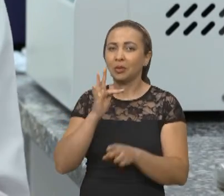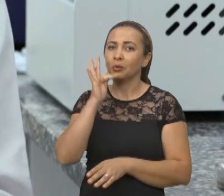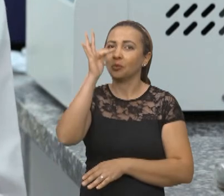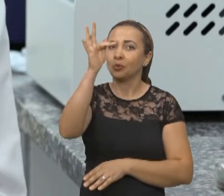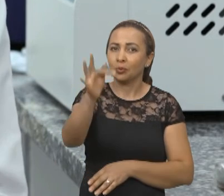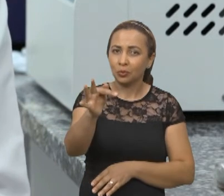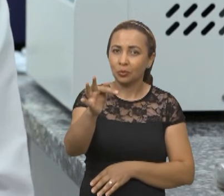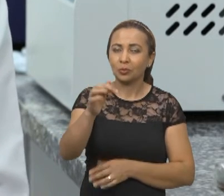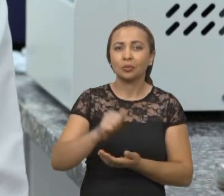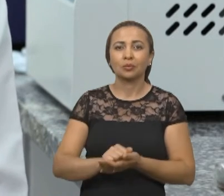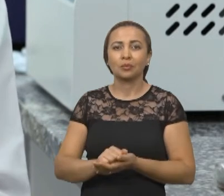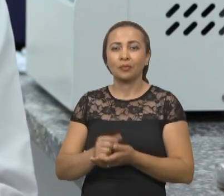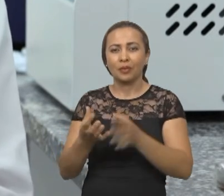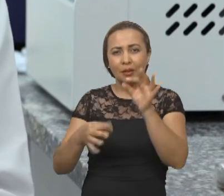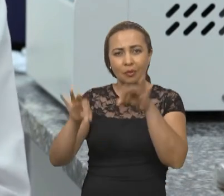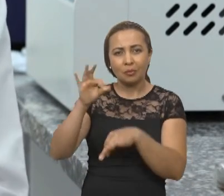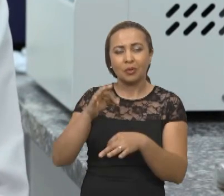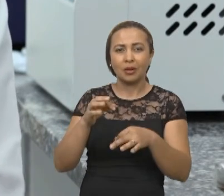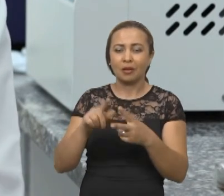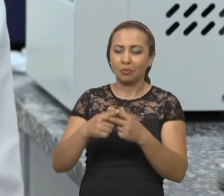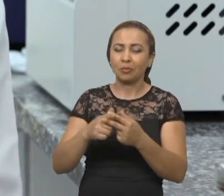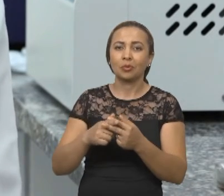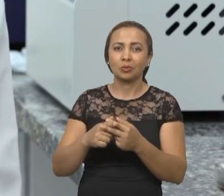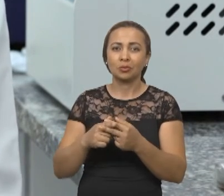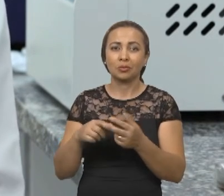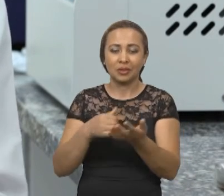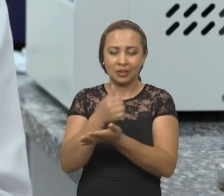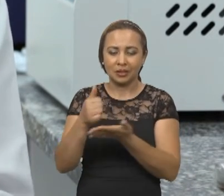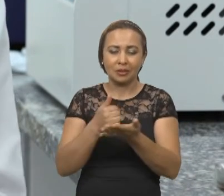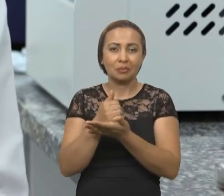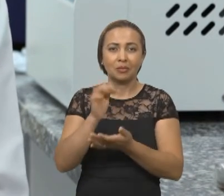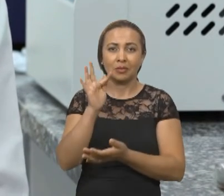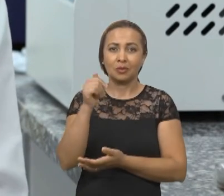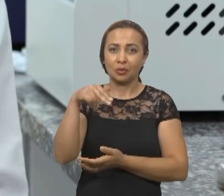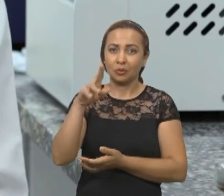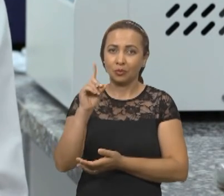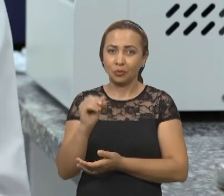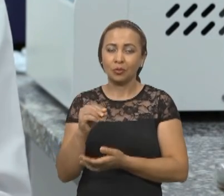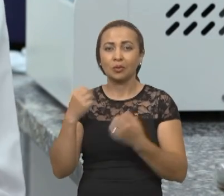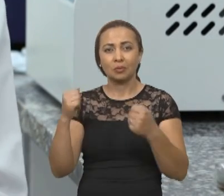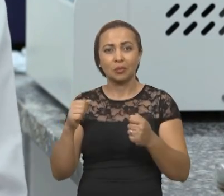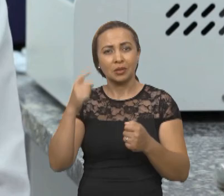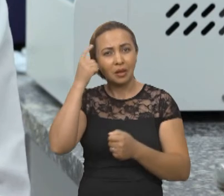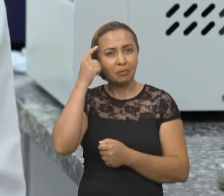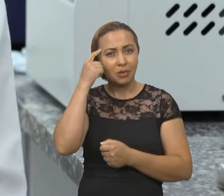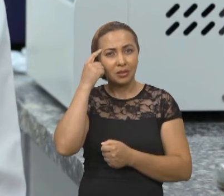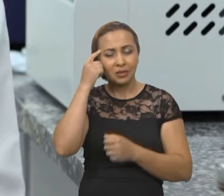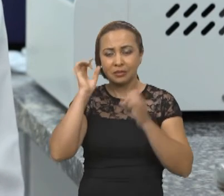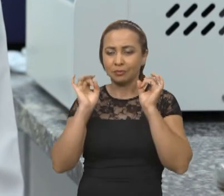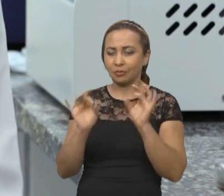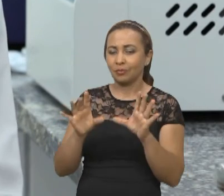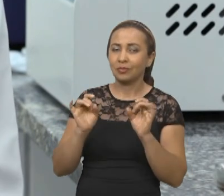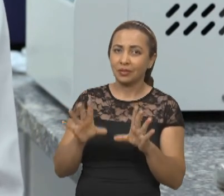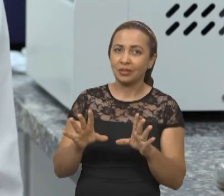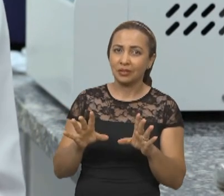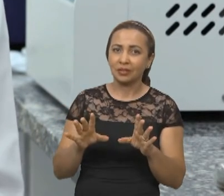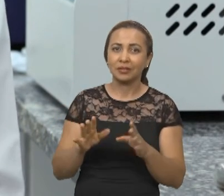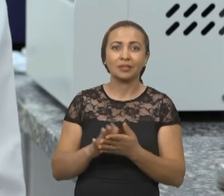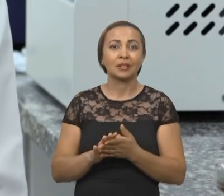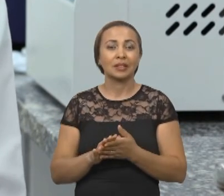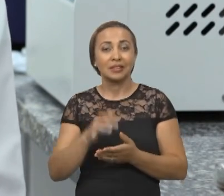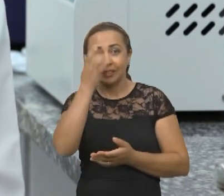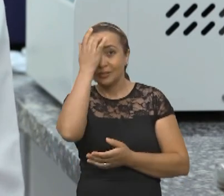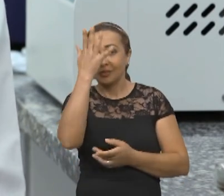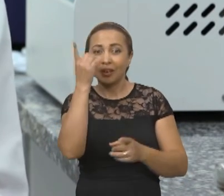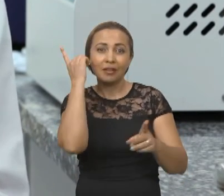formular um produto a base desse fungo que possa ser pensado em comercializar e ser de